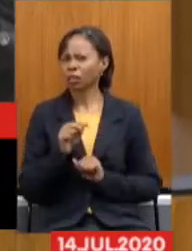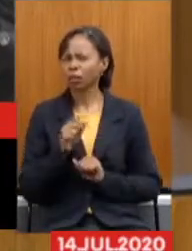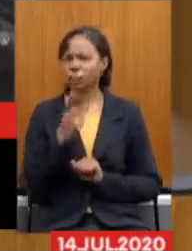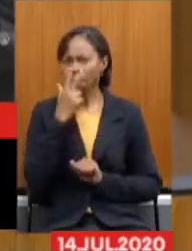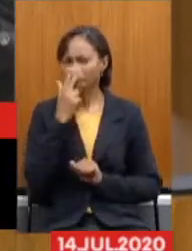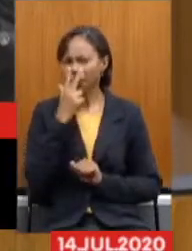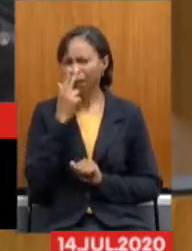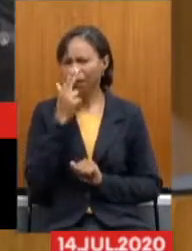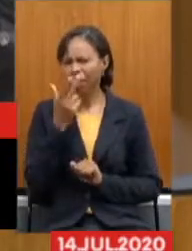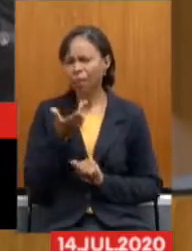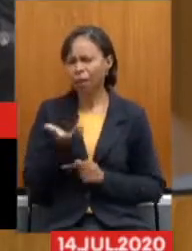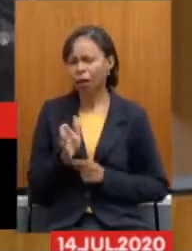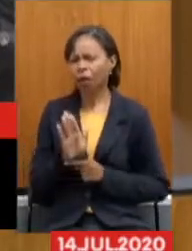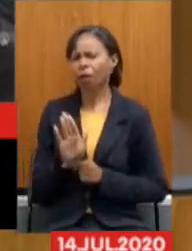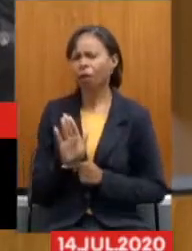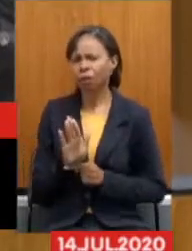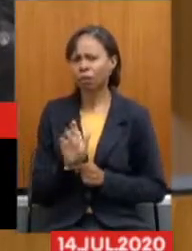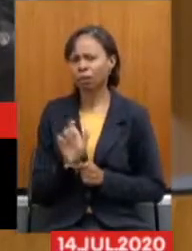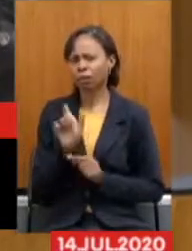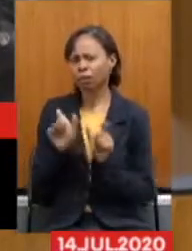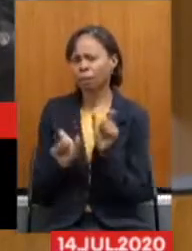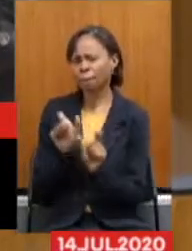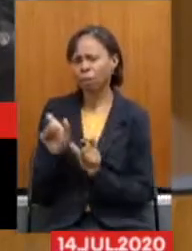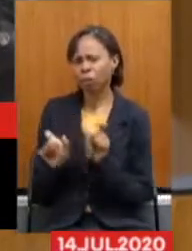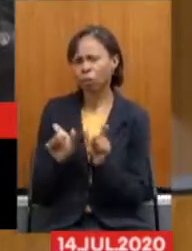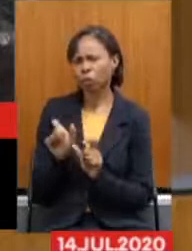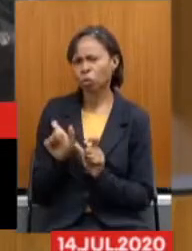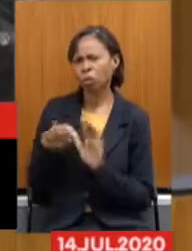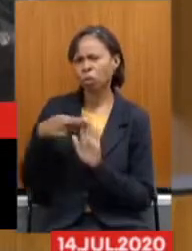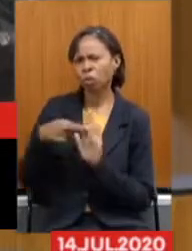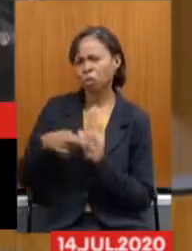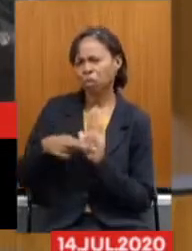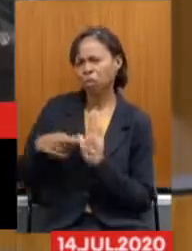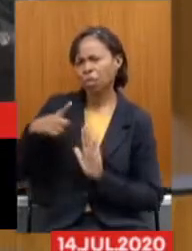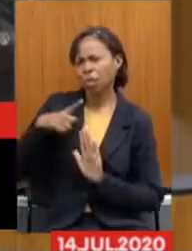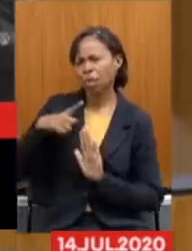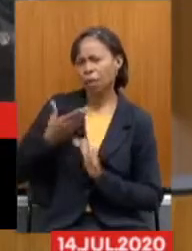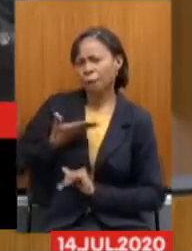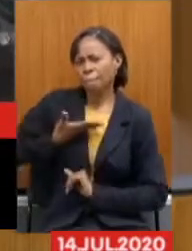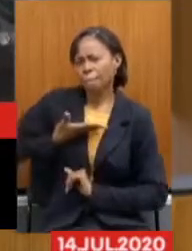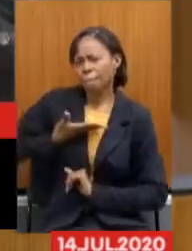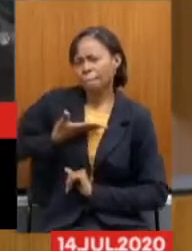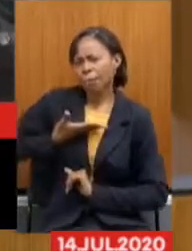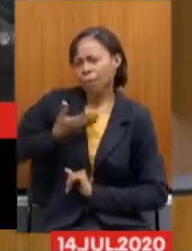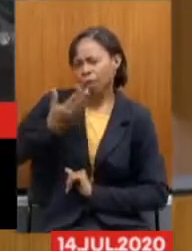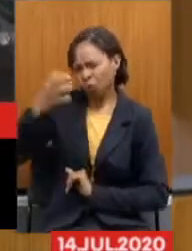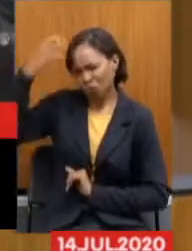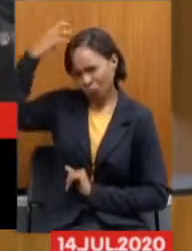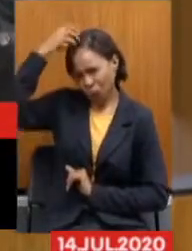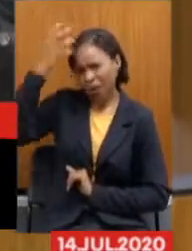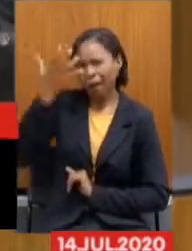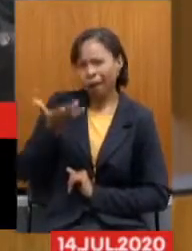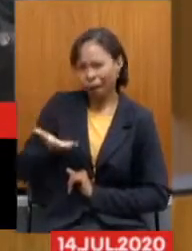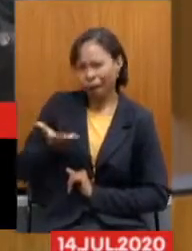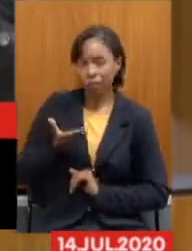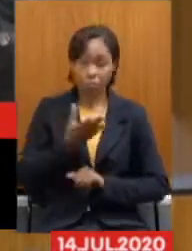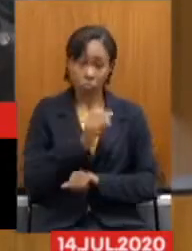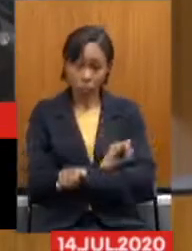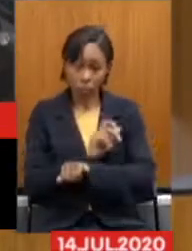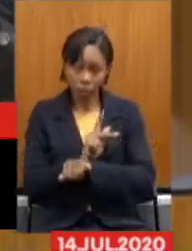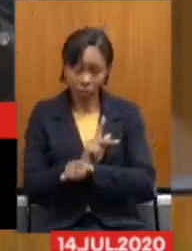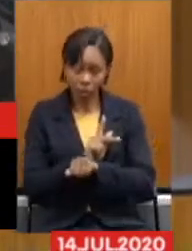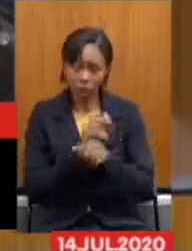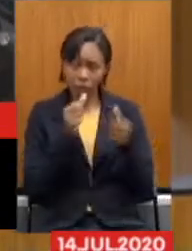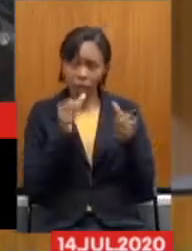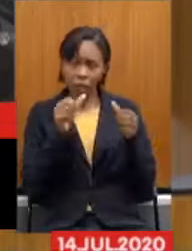visando contemplar pessoas já com aqueles requisitos. Amigos do rei, falam que o Ipseng é deficitário, lendo engano, pois as